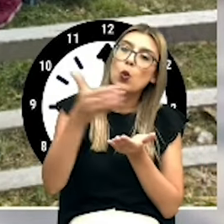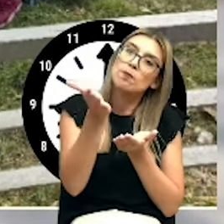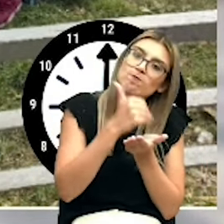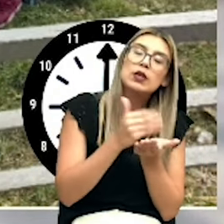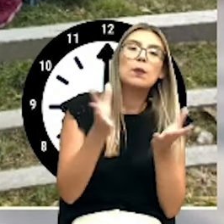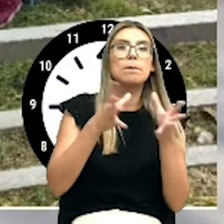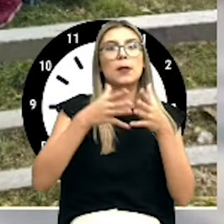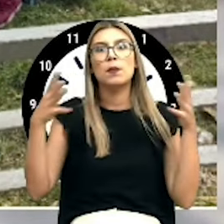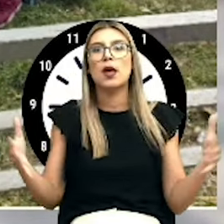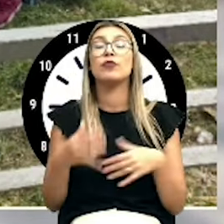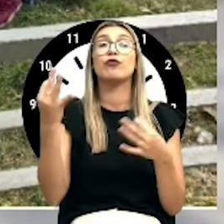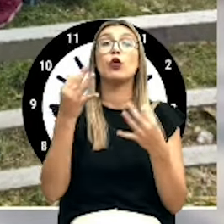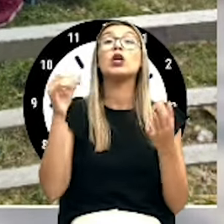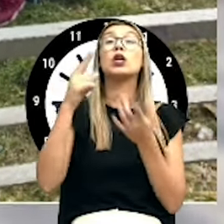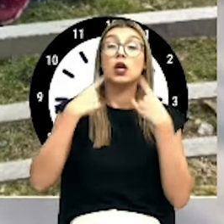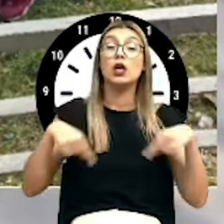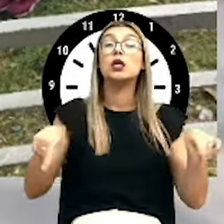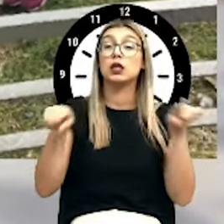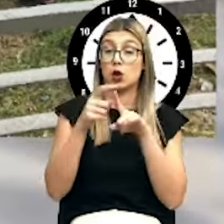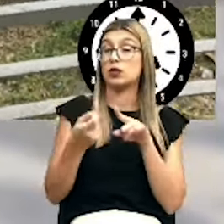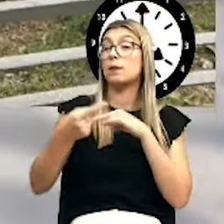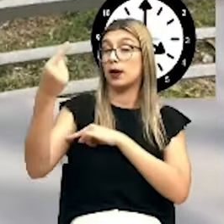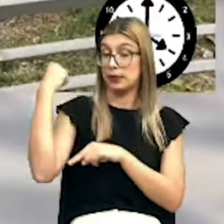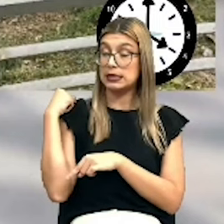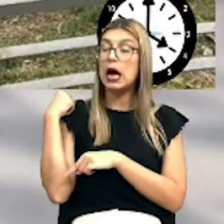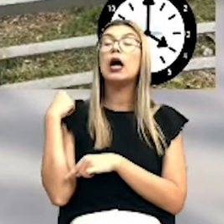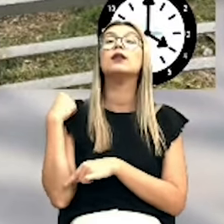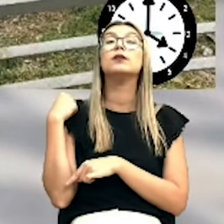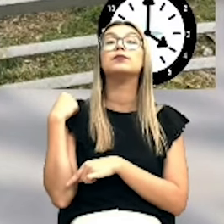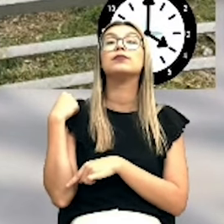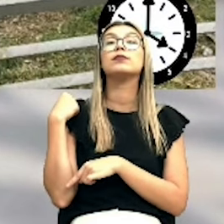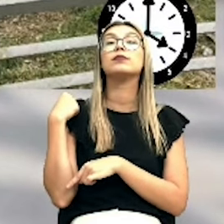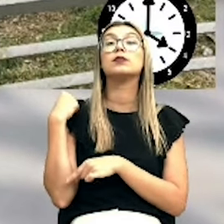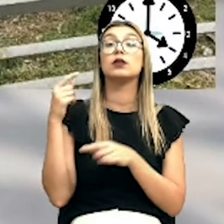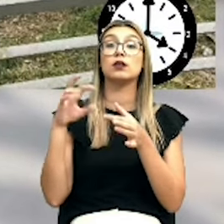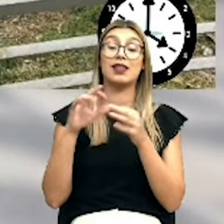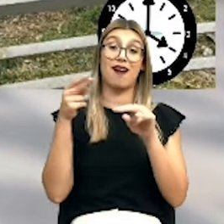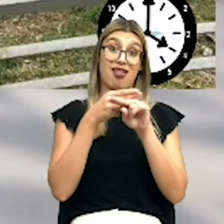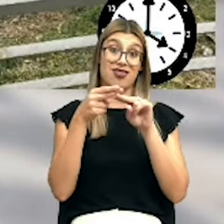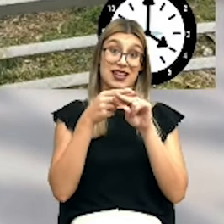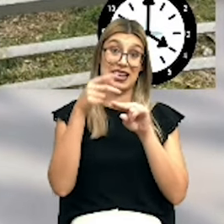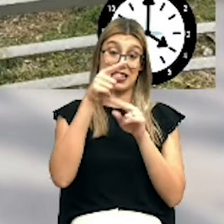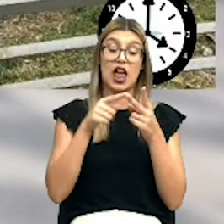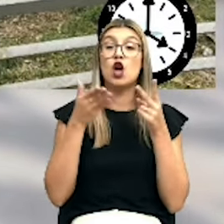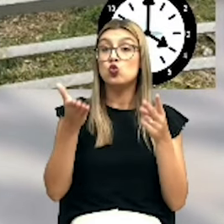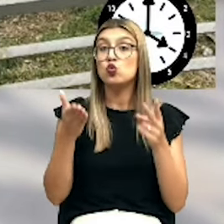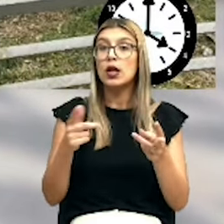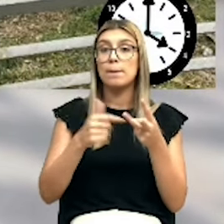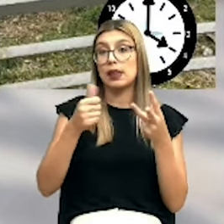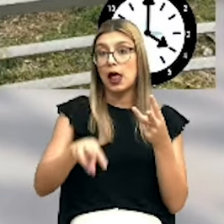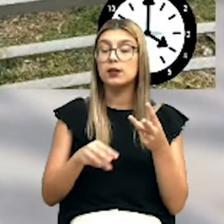Tema esse que abordámos na reunião descentralizada ainda na semana passada da Alcântara, Ajuda e Belém.